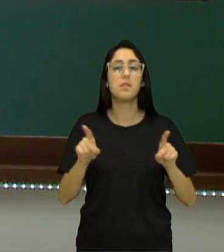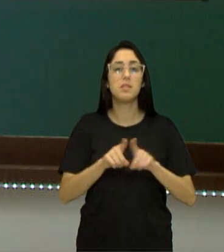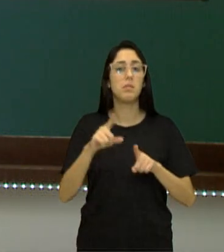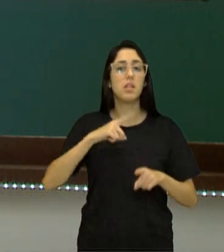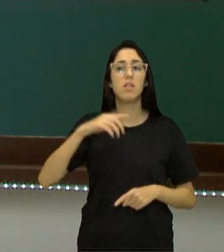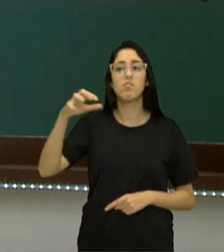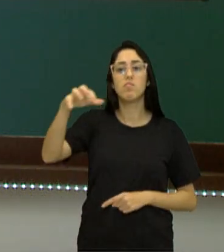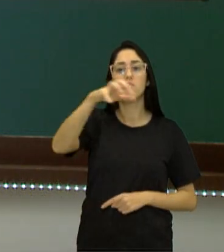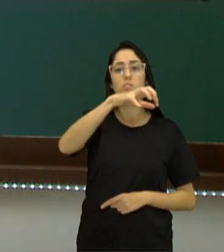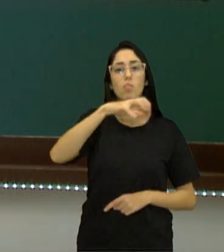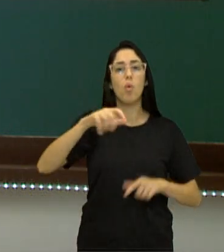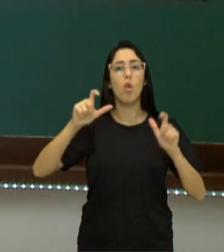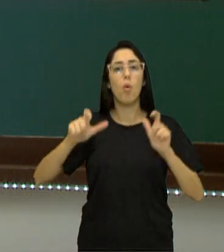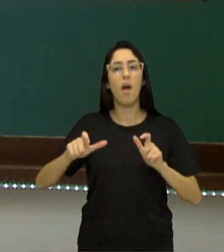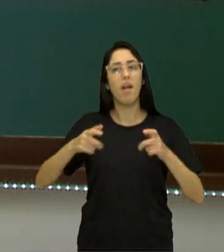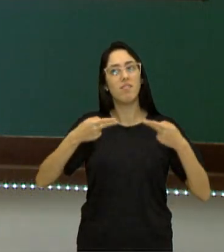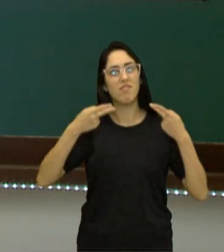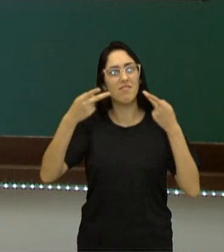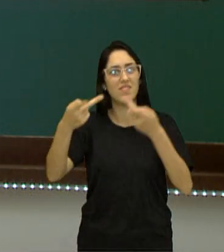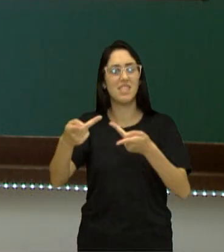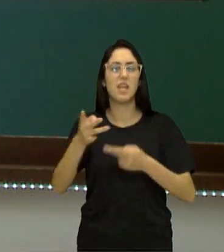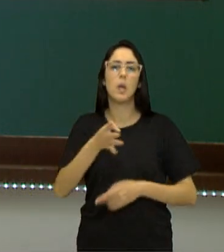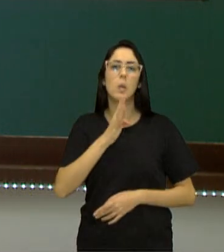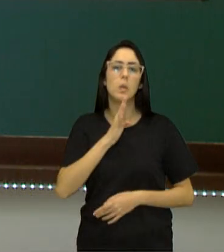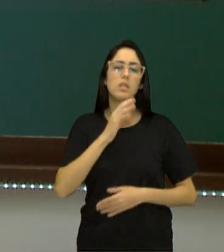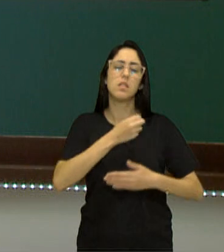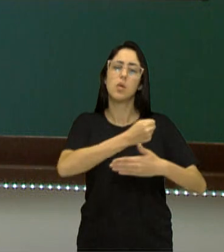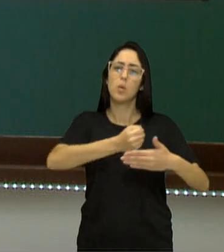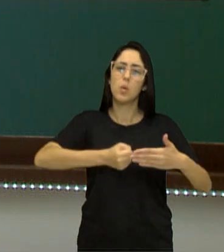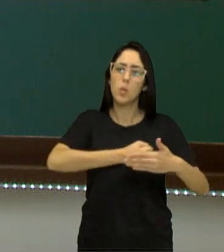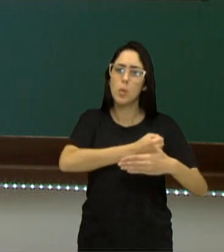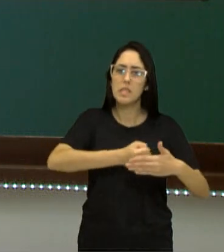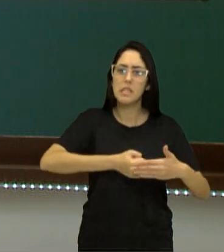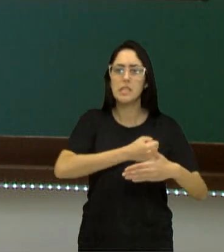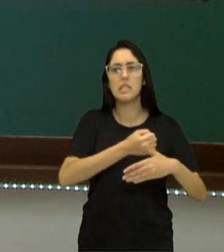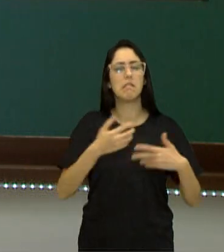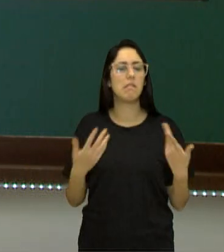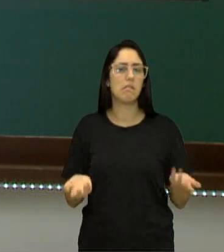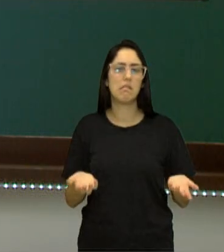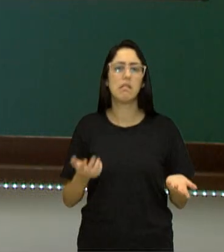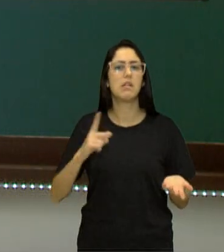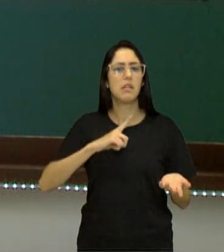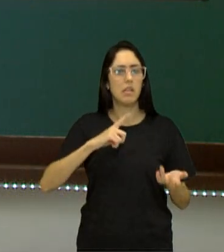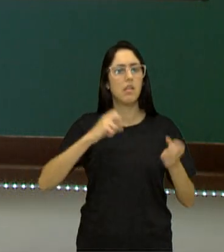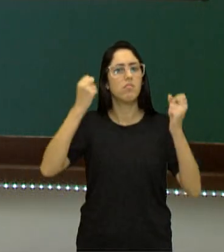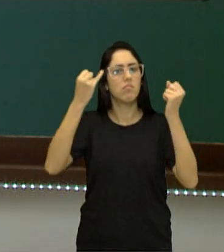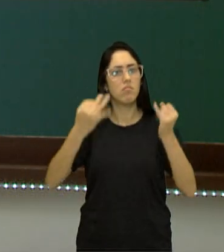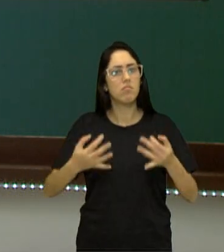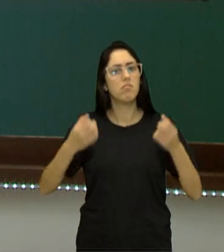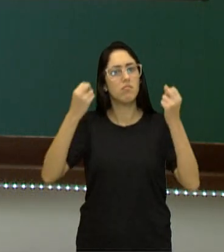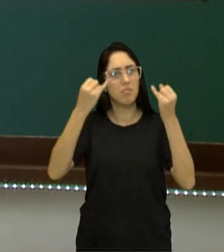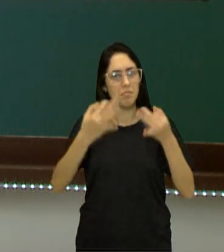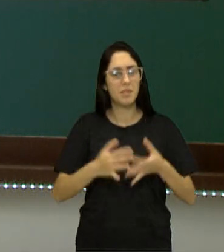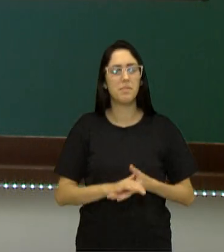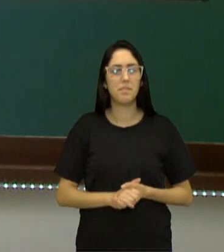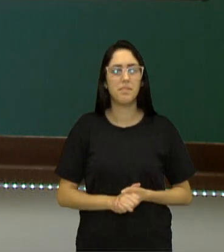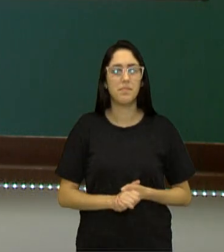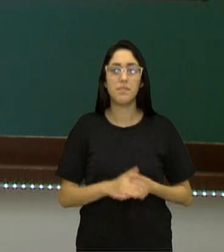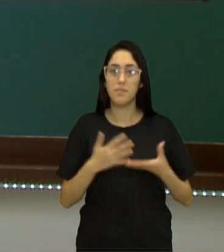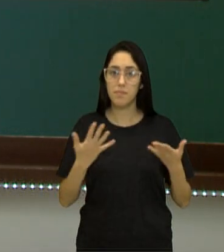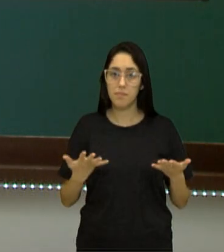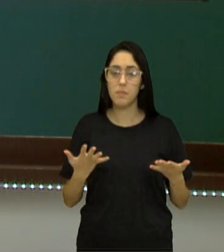turísticos que você tem que visitar, né? As cozinhas, a cozinha. Vai falando tudo o que você tem que aparecer. Então essas